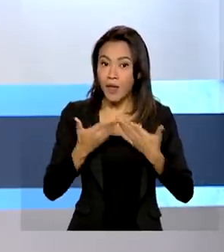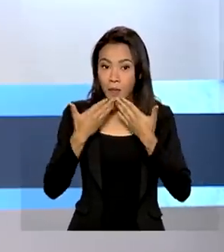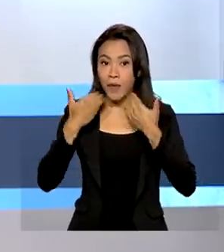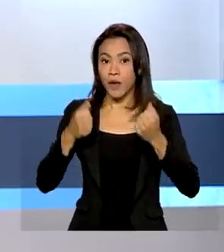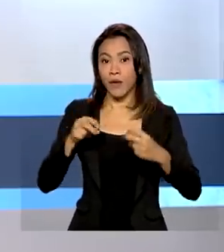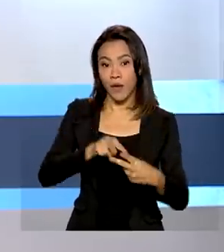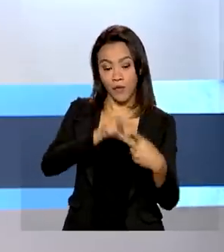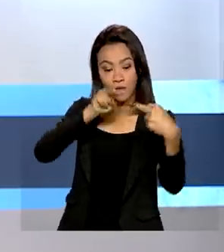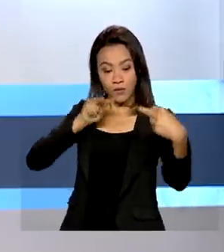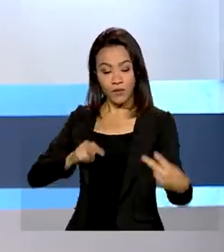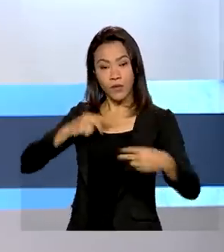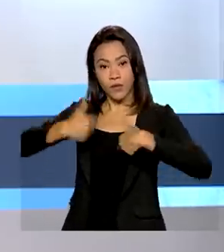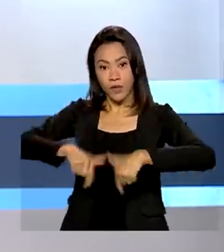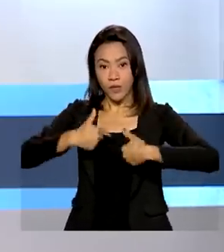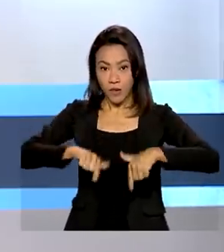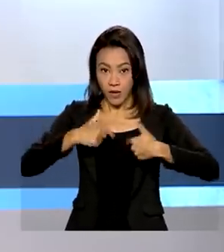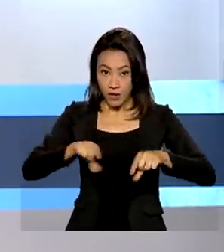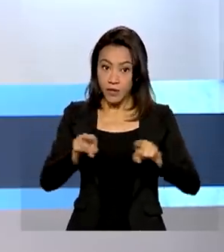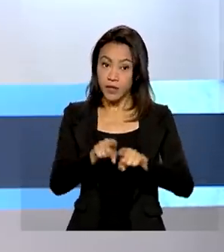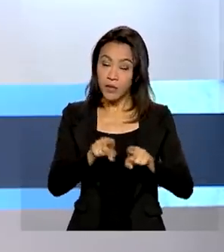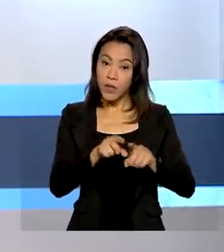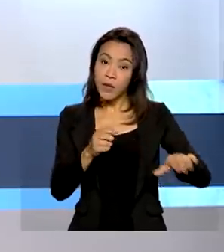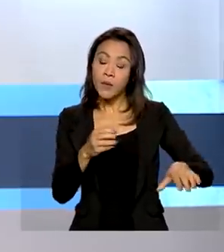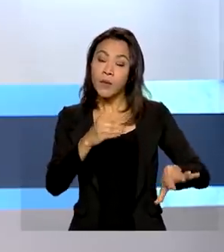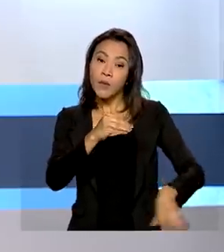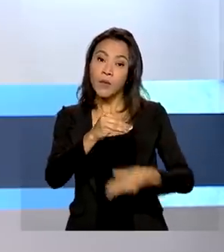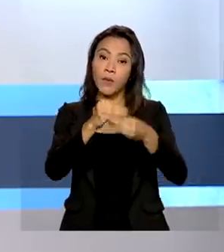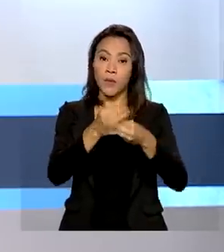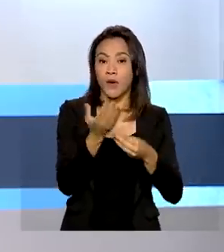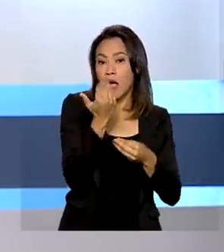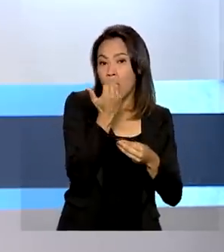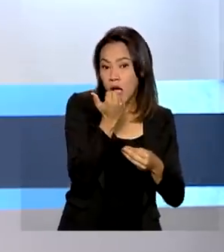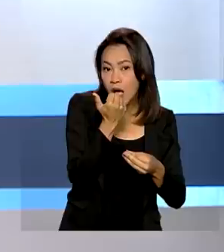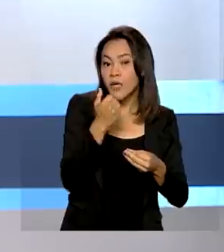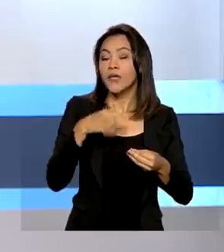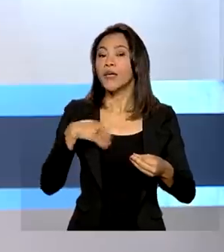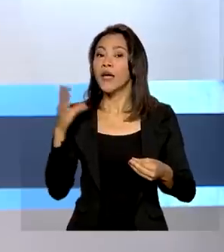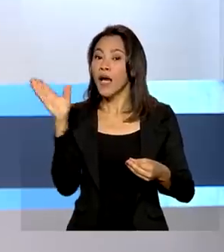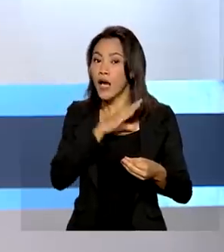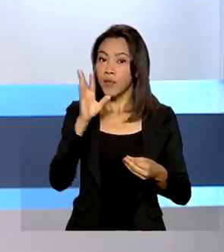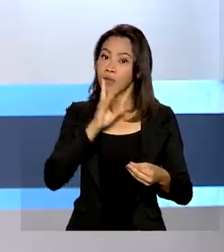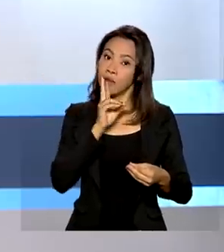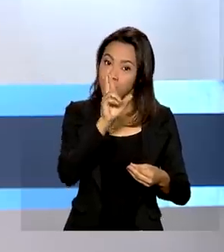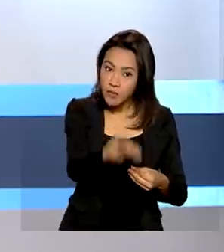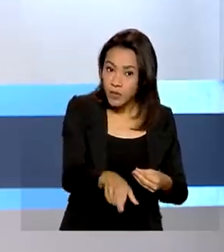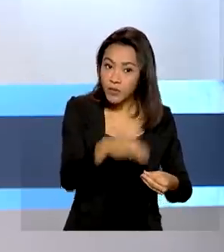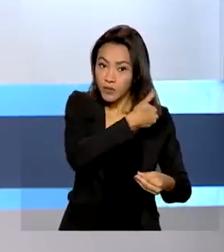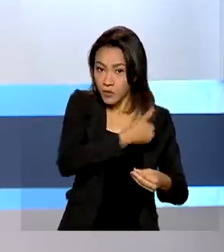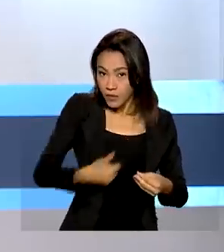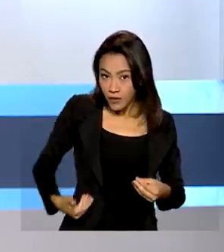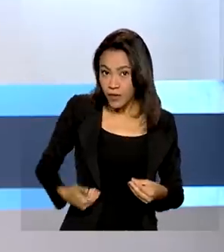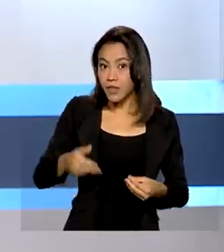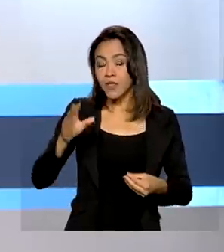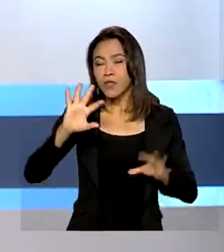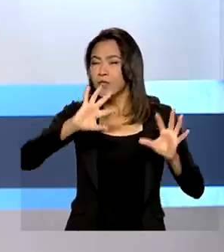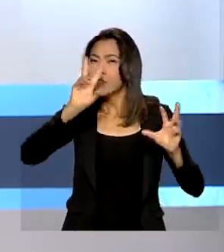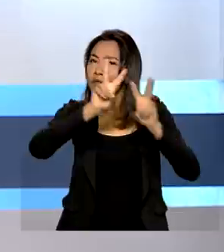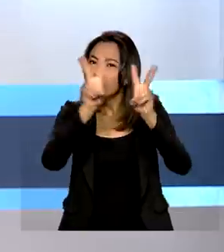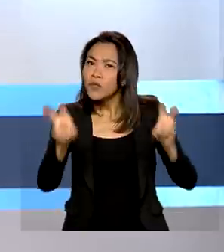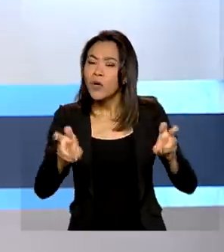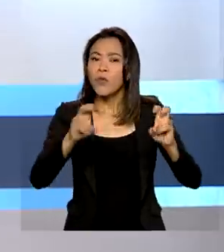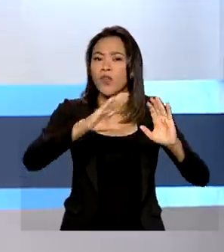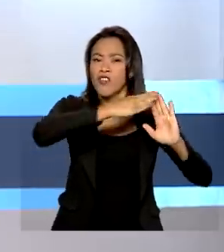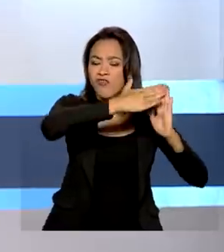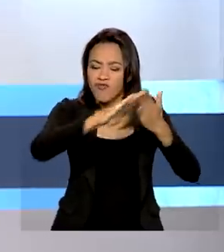regular o pagamento do auxílio alimentação, além de permitir uma resposta mais rápida do governo em situações de calamidade pública.